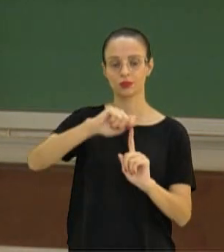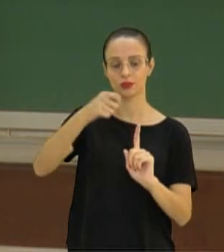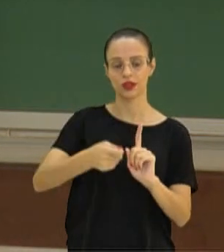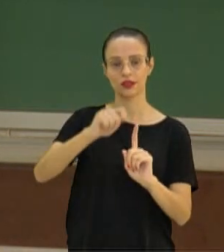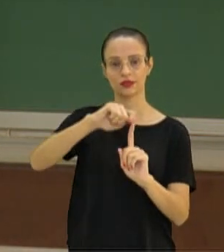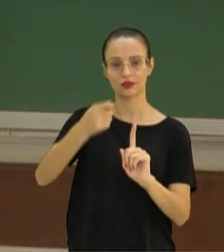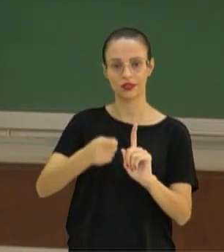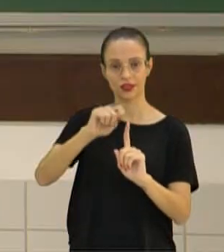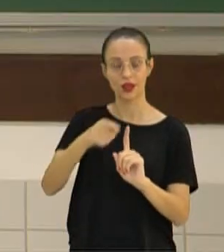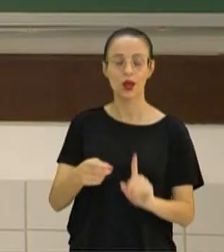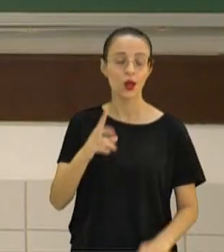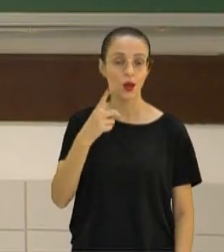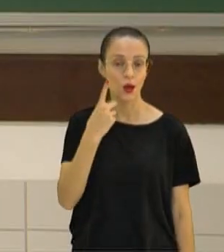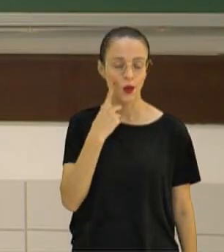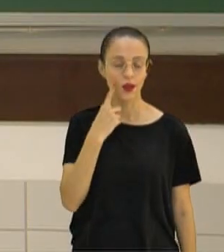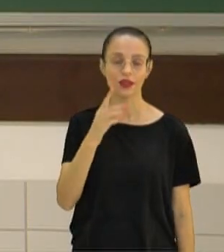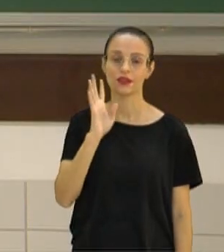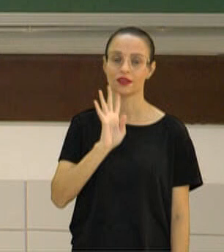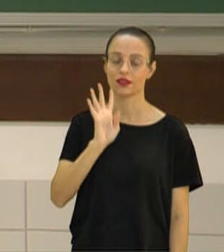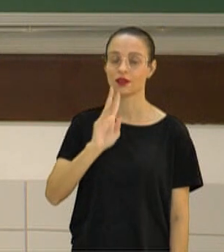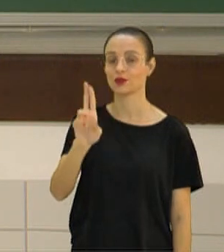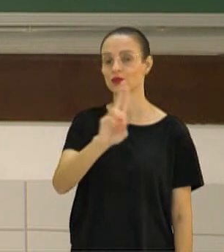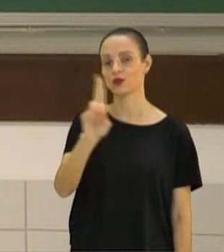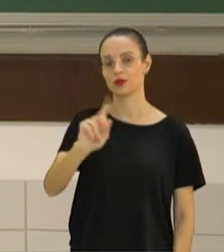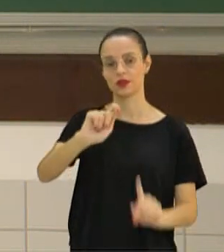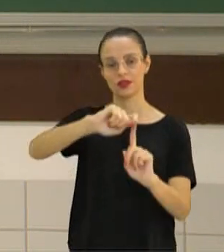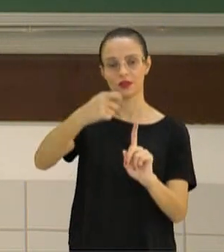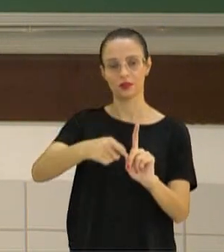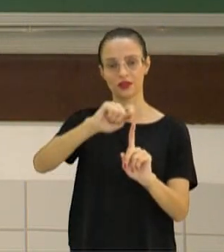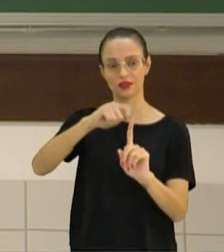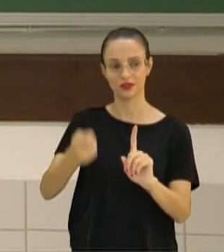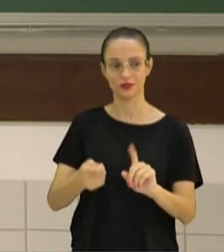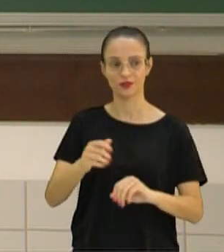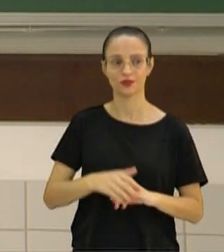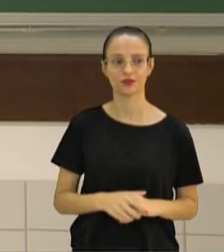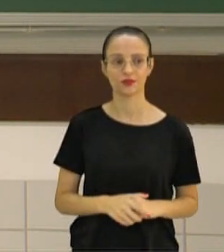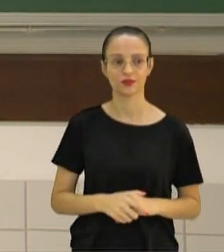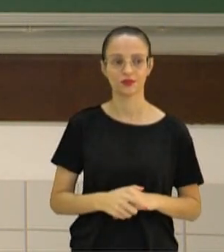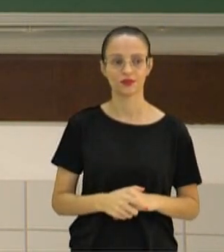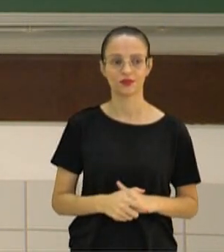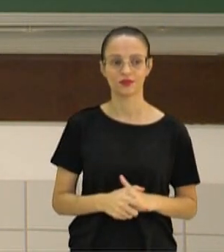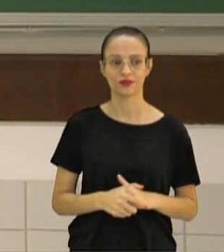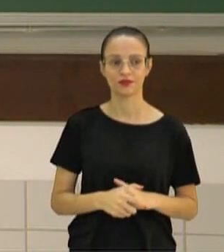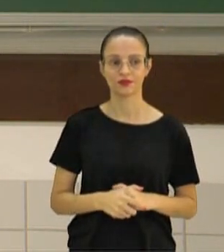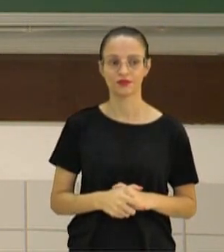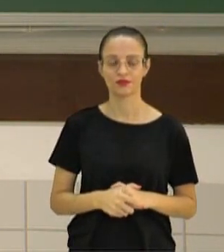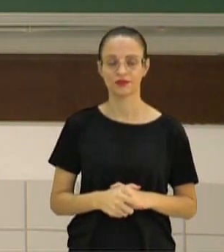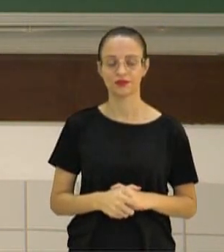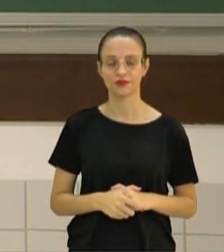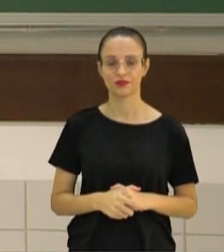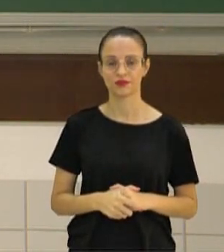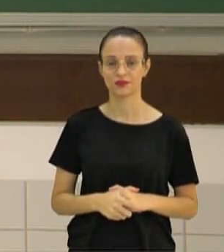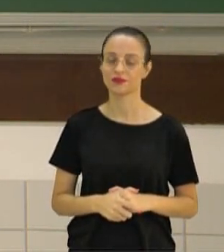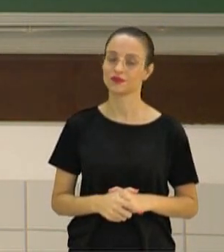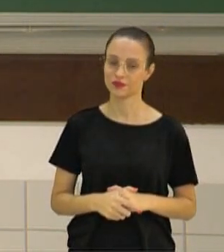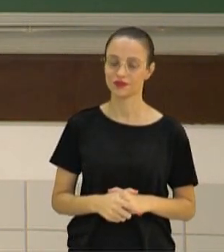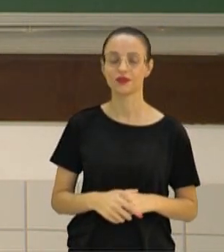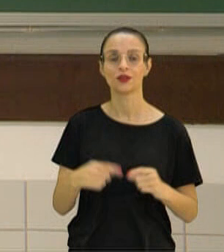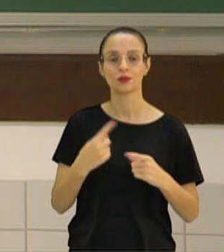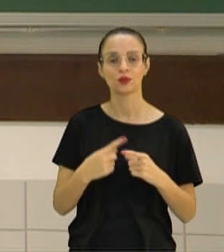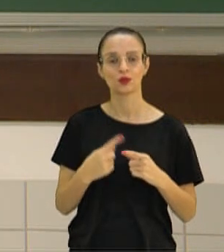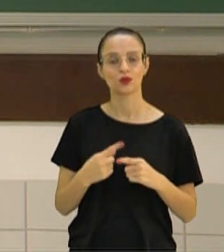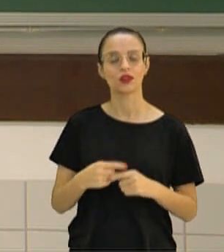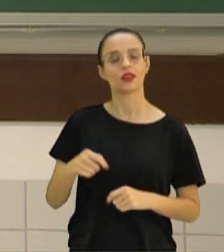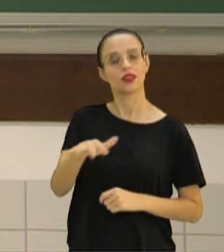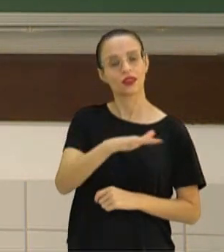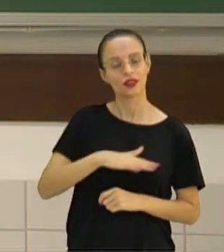banana. Olha só que legal o nome científico da banana. É musa paradisíaca. Justamente por viver